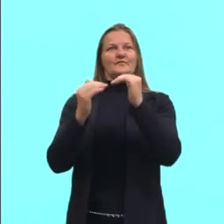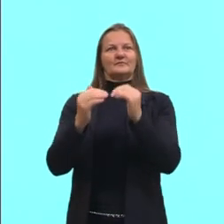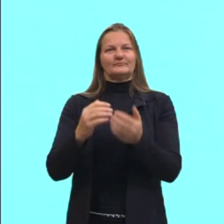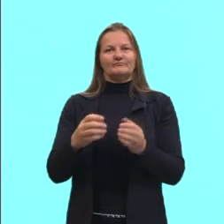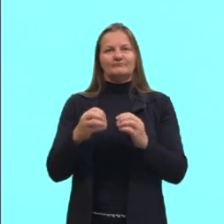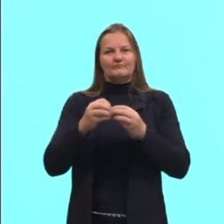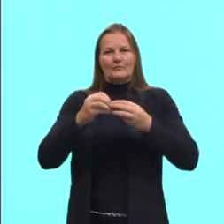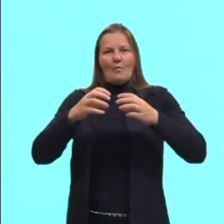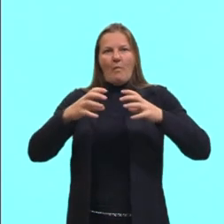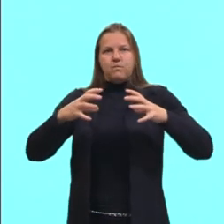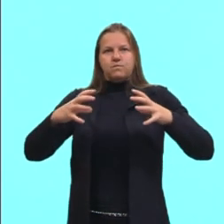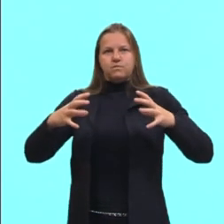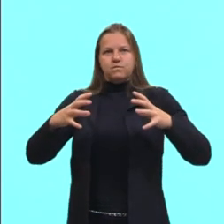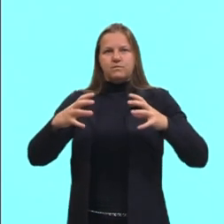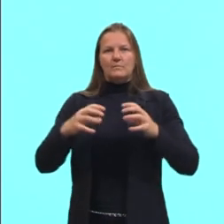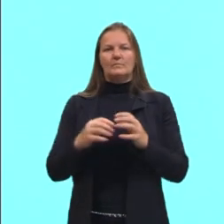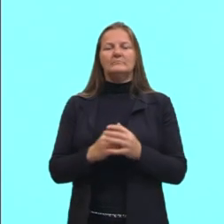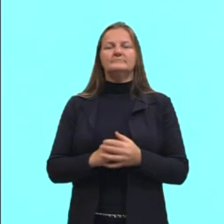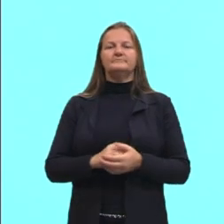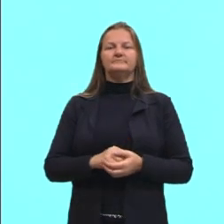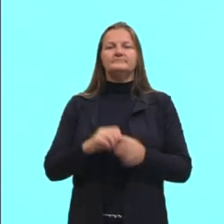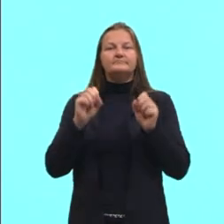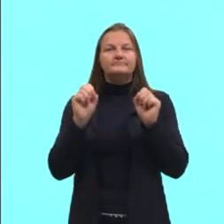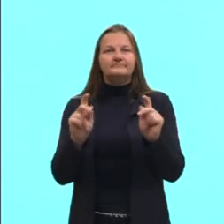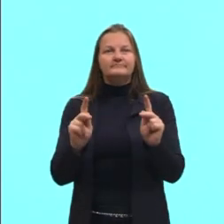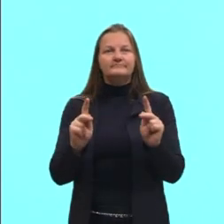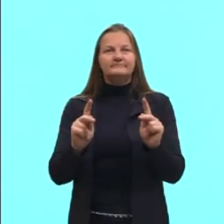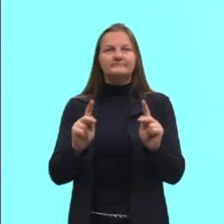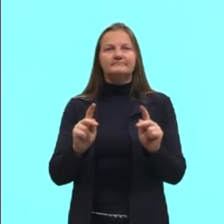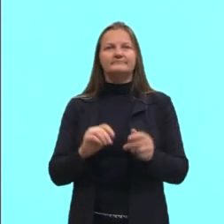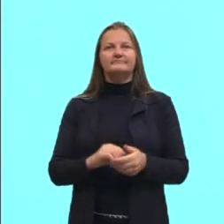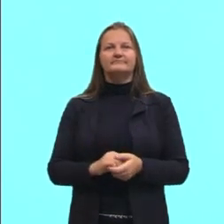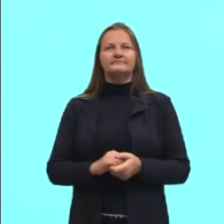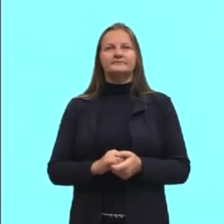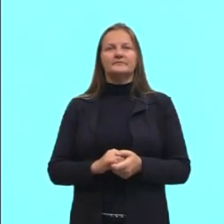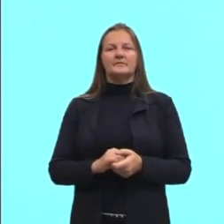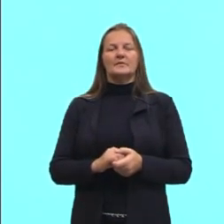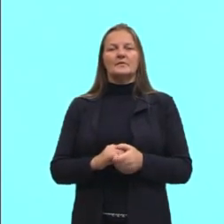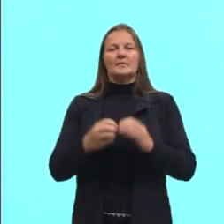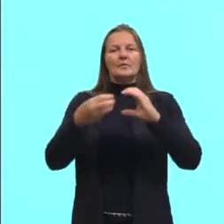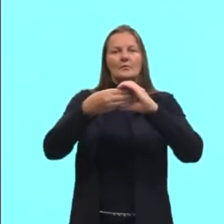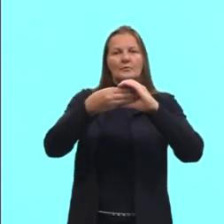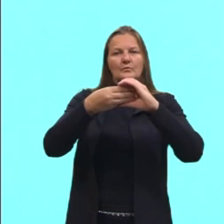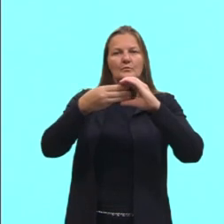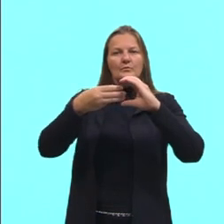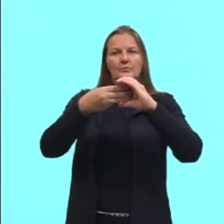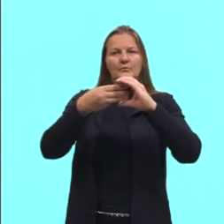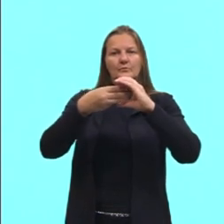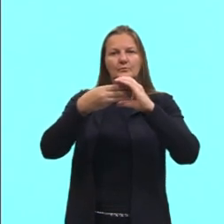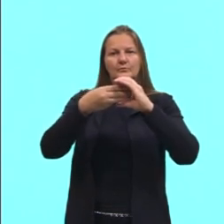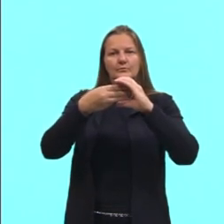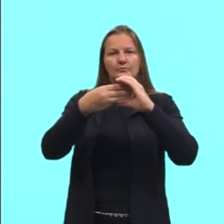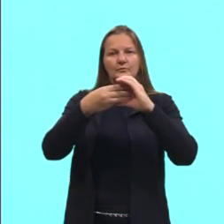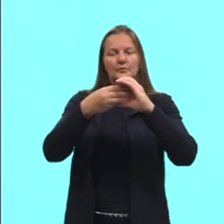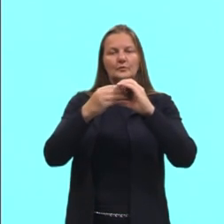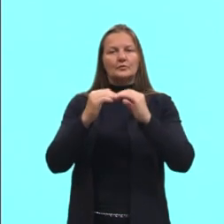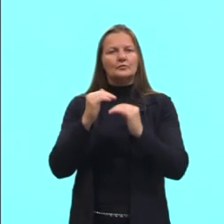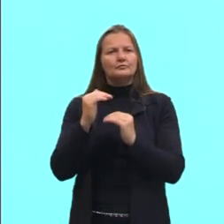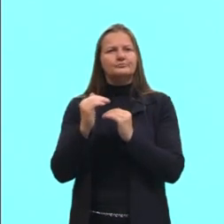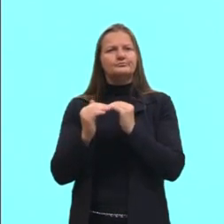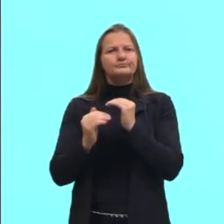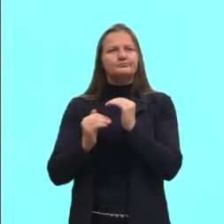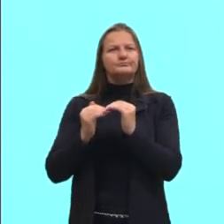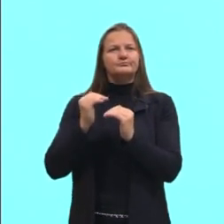e mais. Certo? Então, esses procariontes pequenininhos aqui evoluíram,